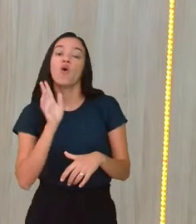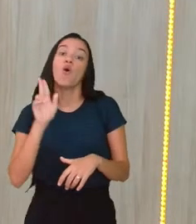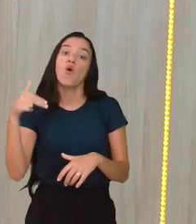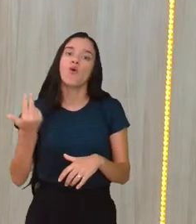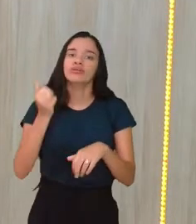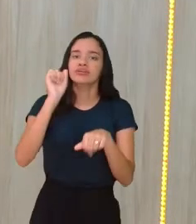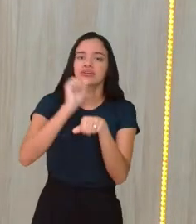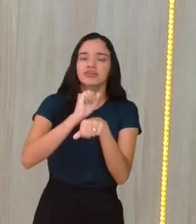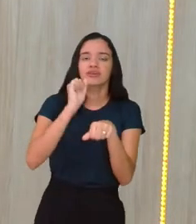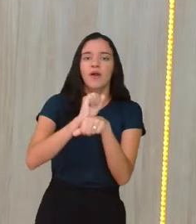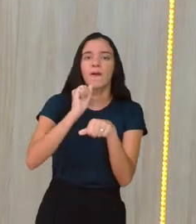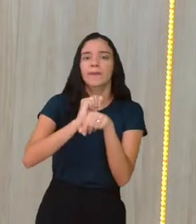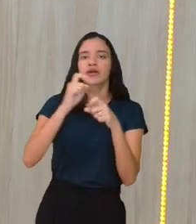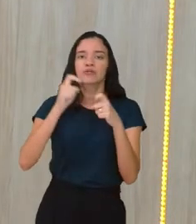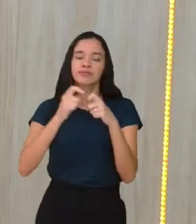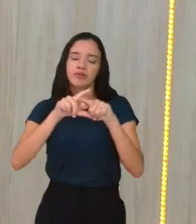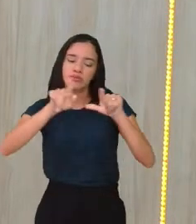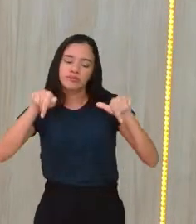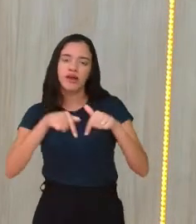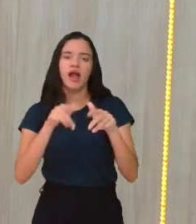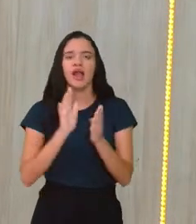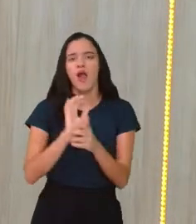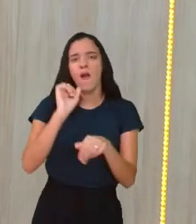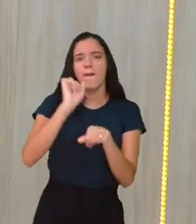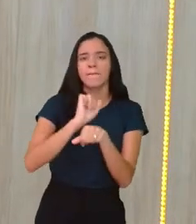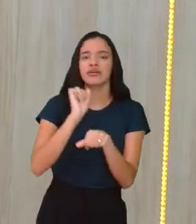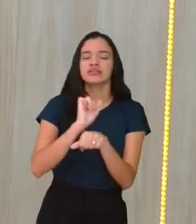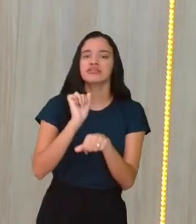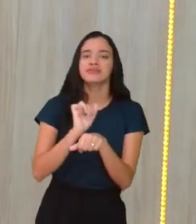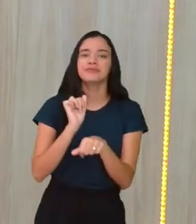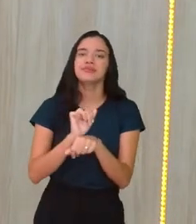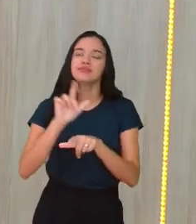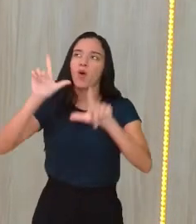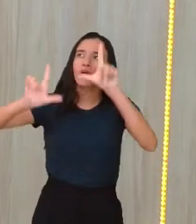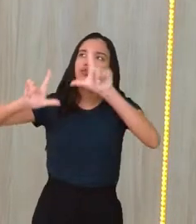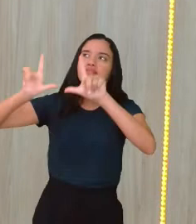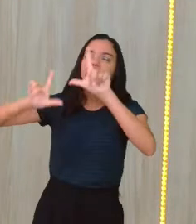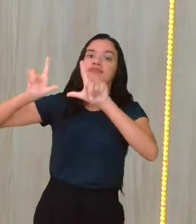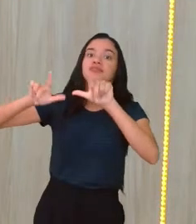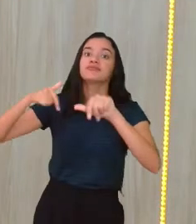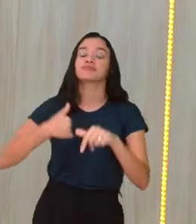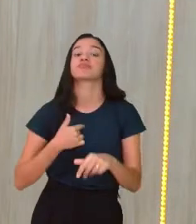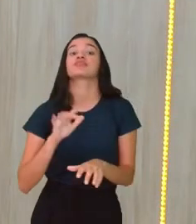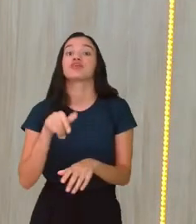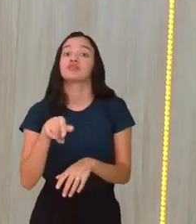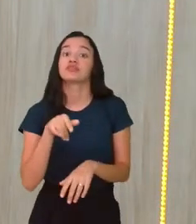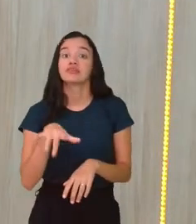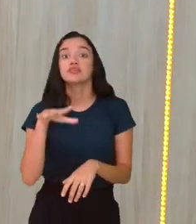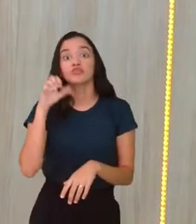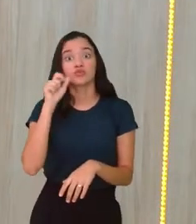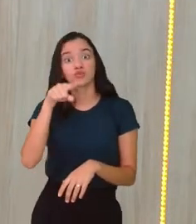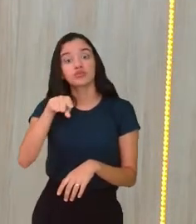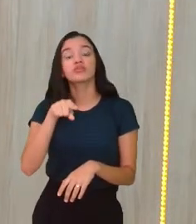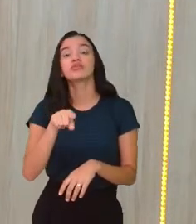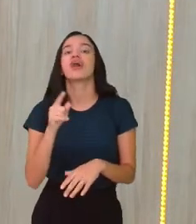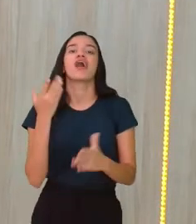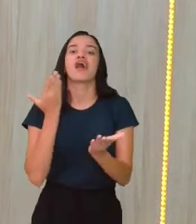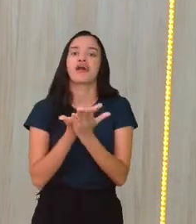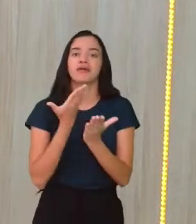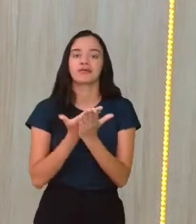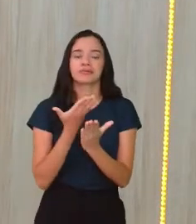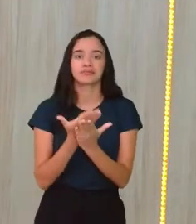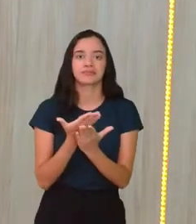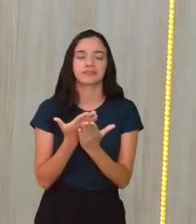consulta médica, que eu também, às vezes, fico esperando e fico de olho na TV, e está me escutando, é pra você também essa aula.